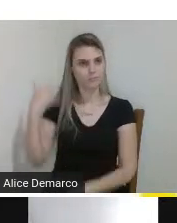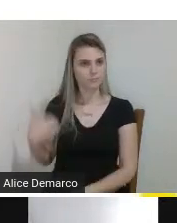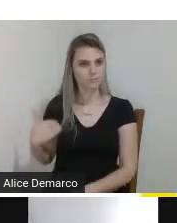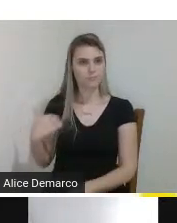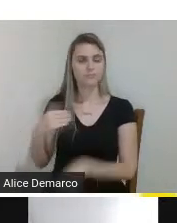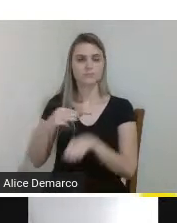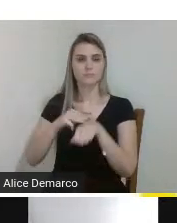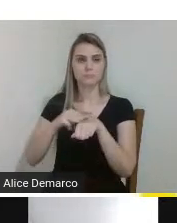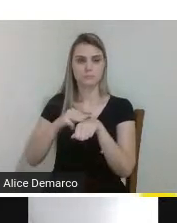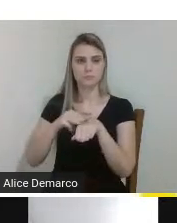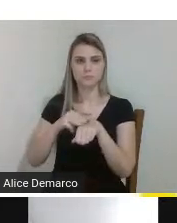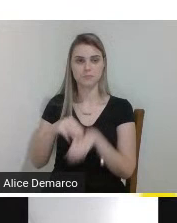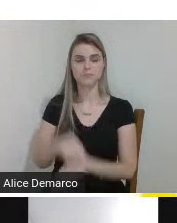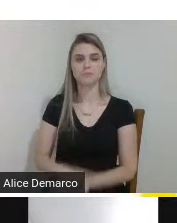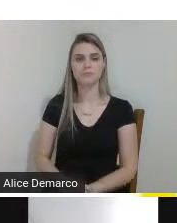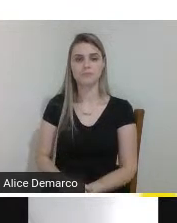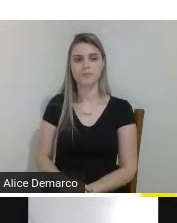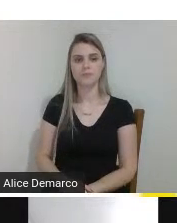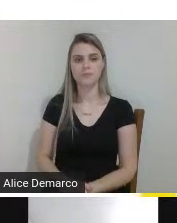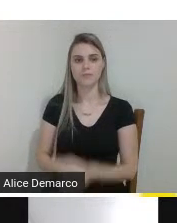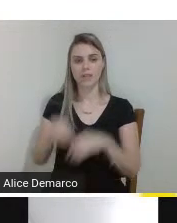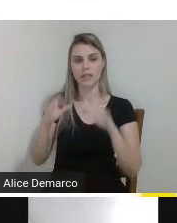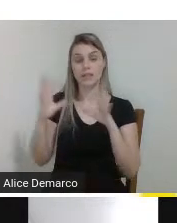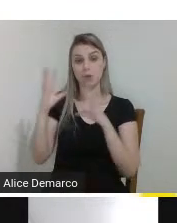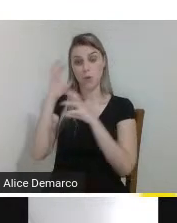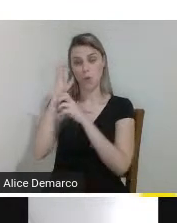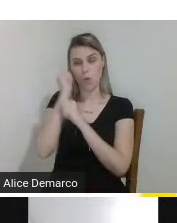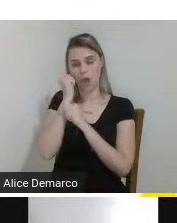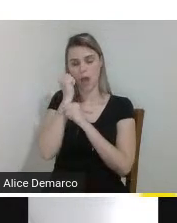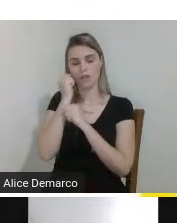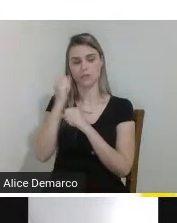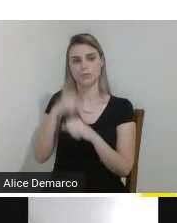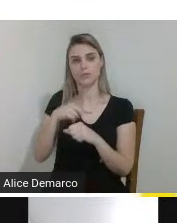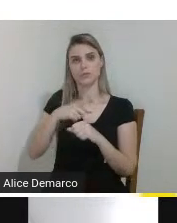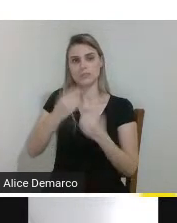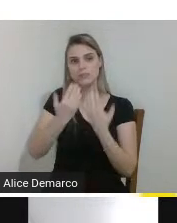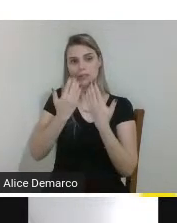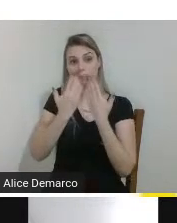e estou em um quarto com uma parede roxa